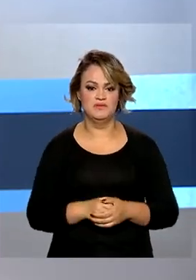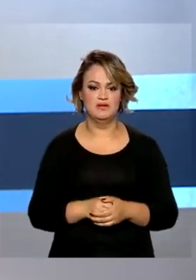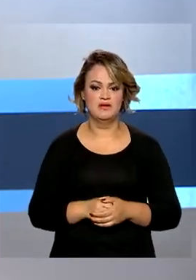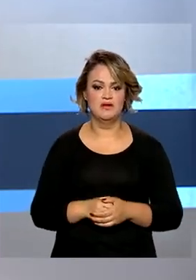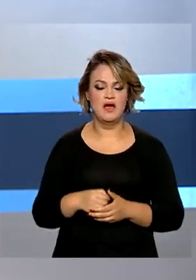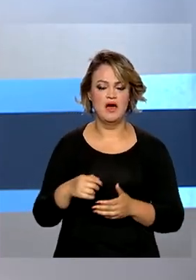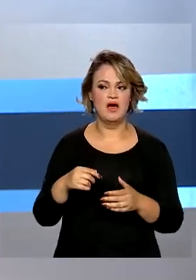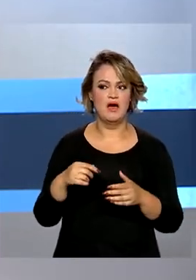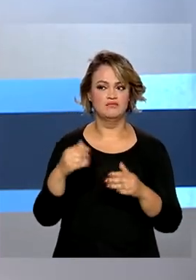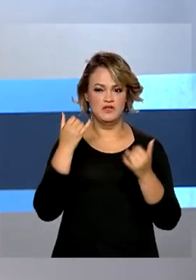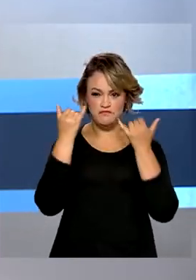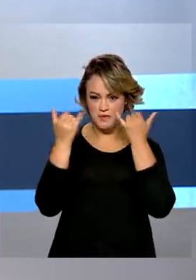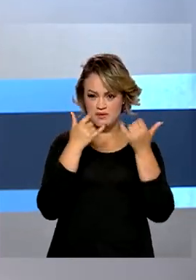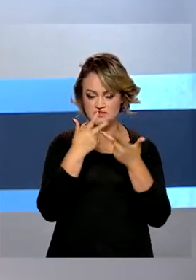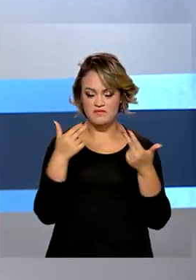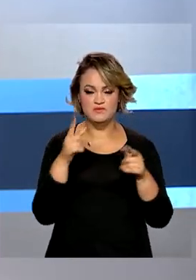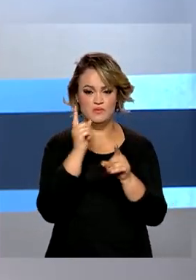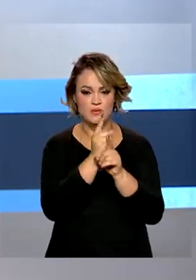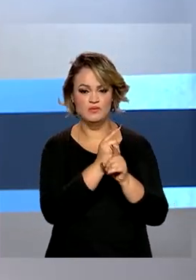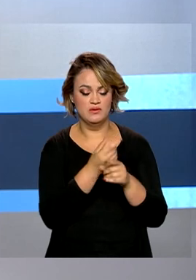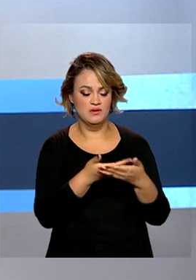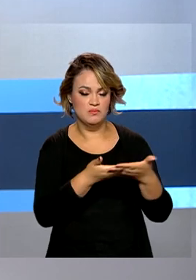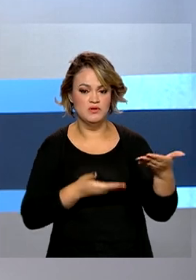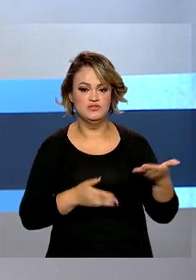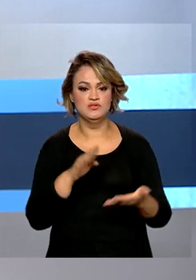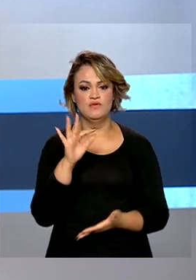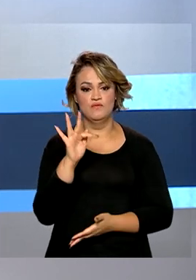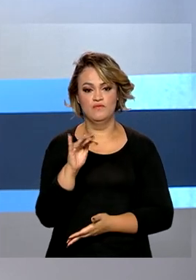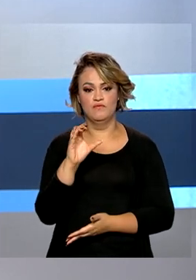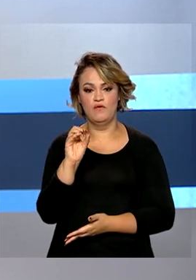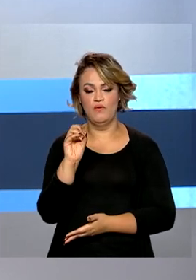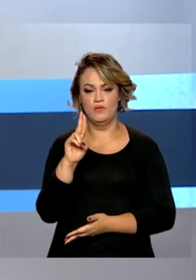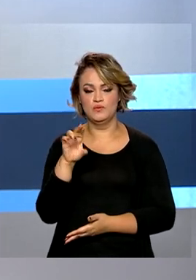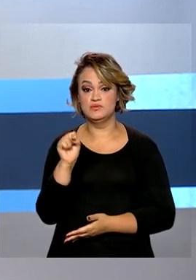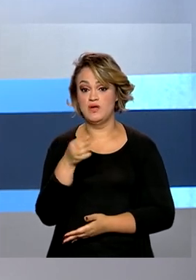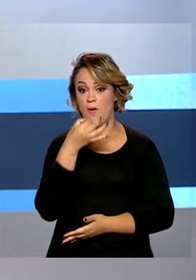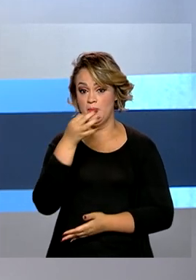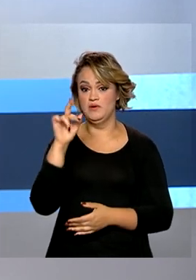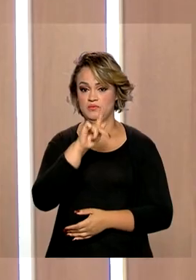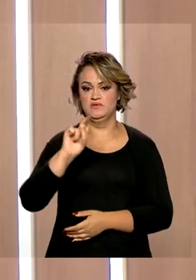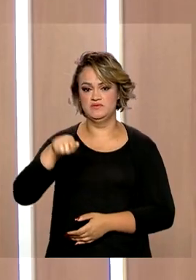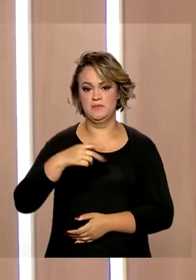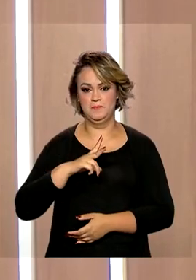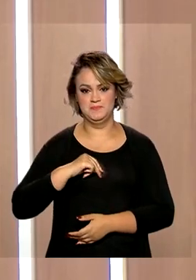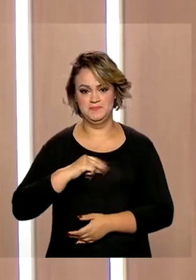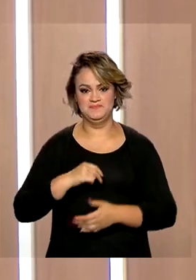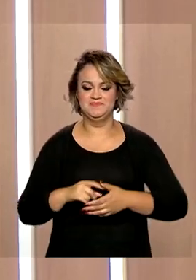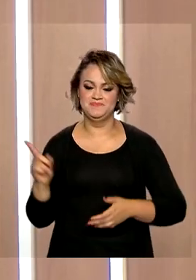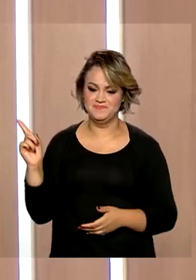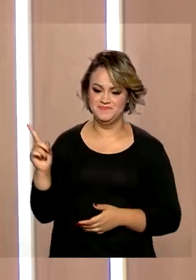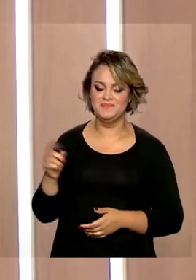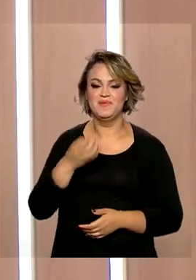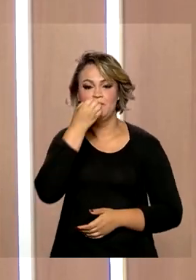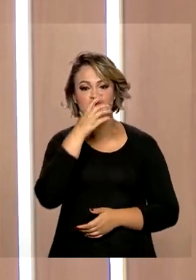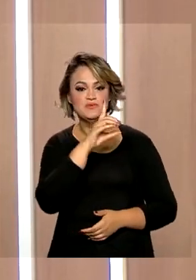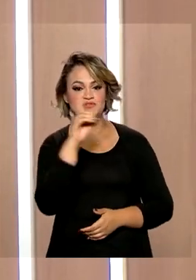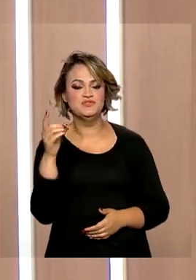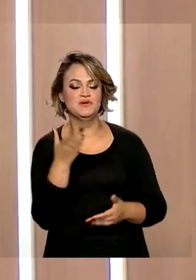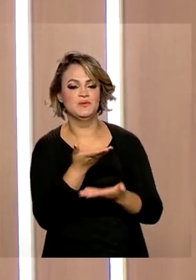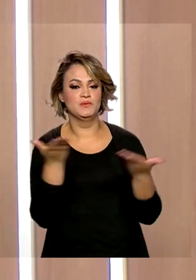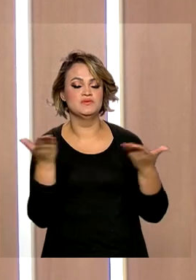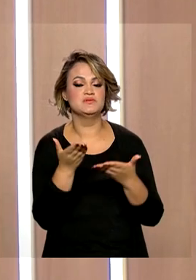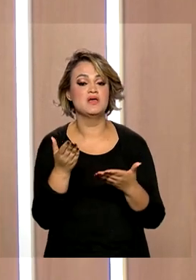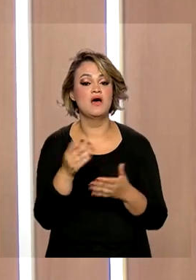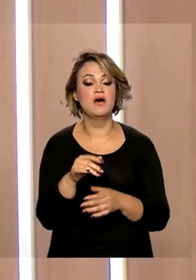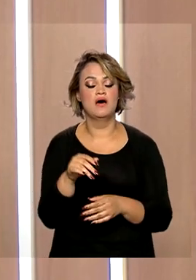previsões foram divulgadas no Boletim Focus do Banco Central. Quem comenta é Ricardo Caldas. Bom dia, bom dia a todos. O nosso tema de